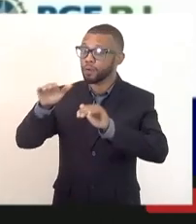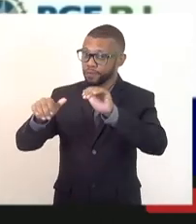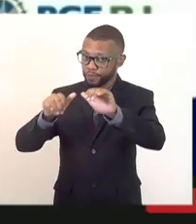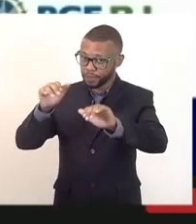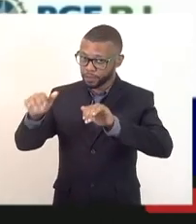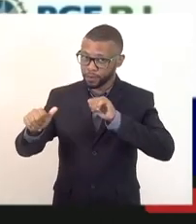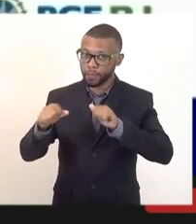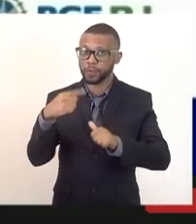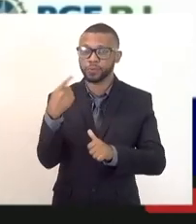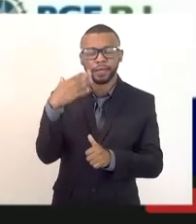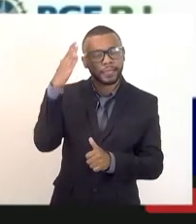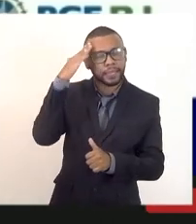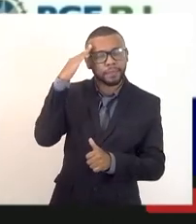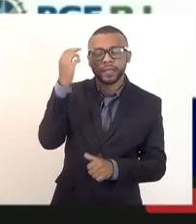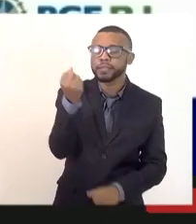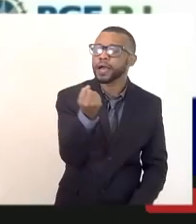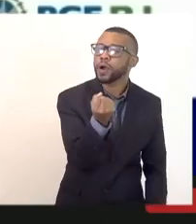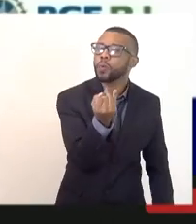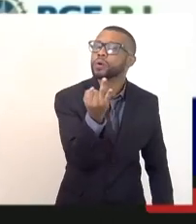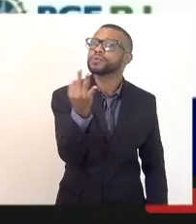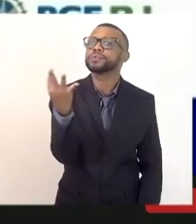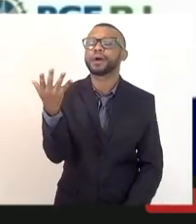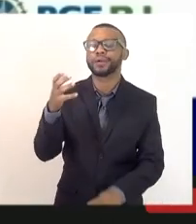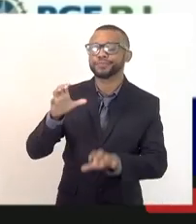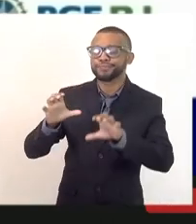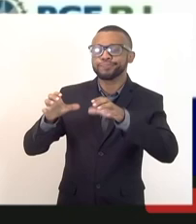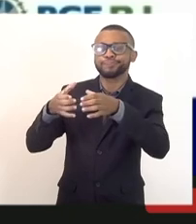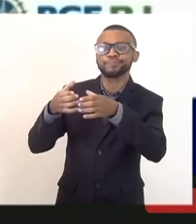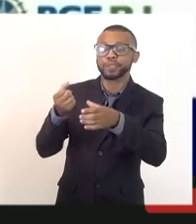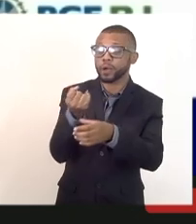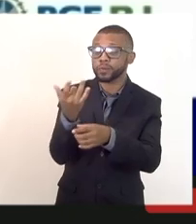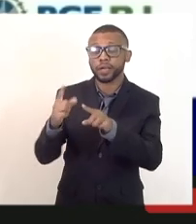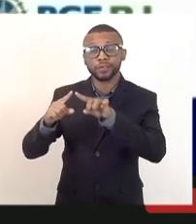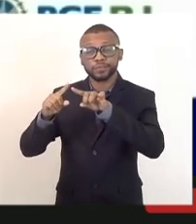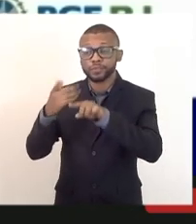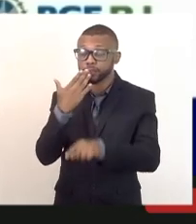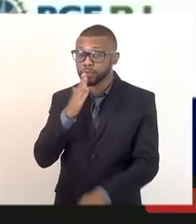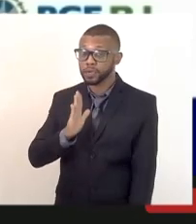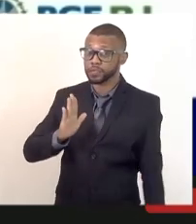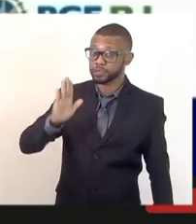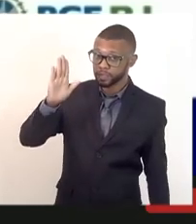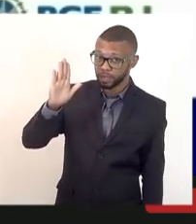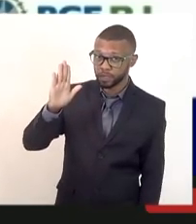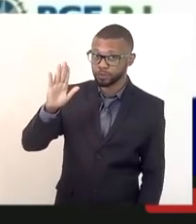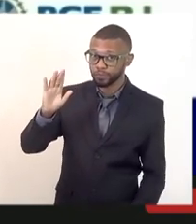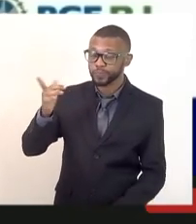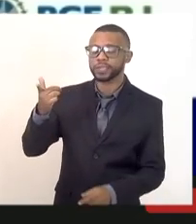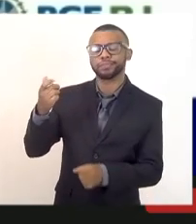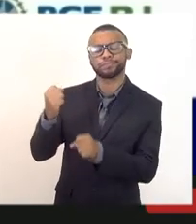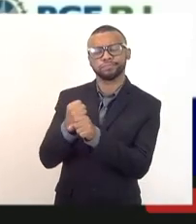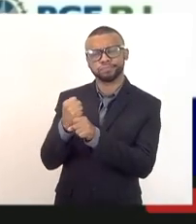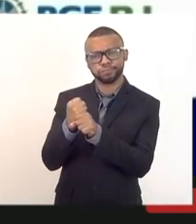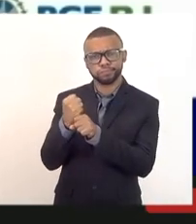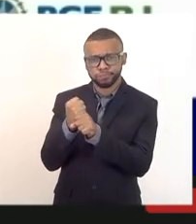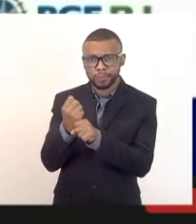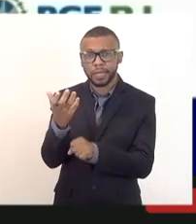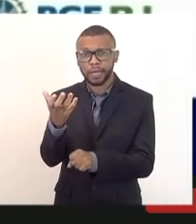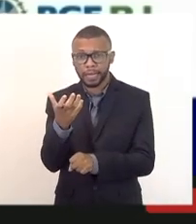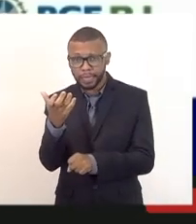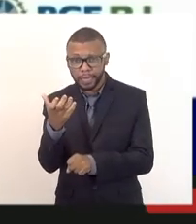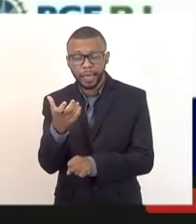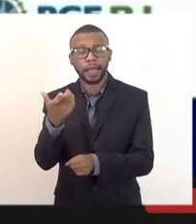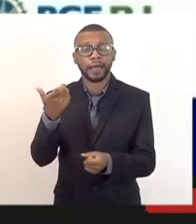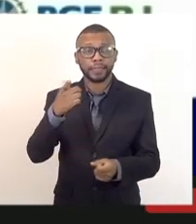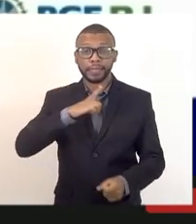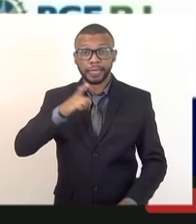do quantitativo mesmo, efetivo, do número certo de candidatos que depois de tantos anos ainda querem, o deputado falou que são